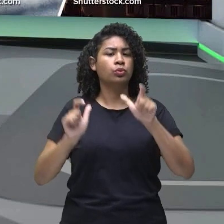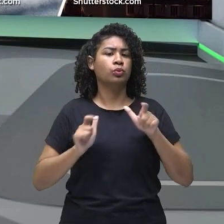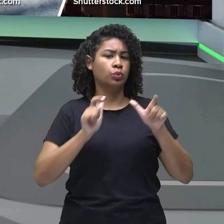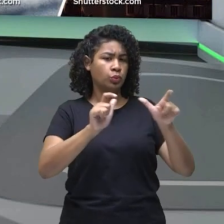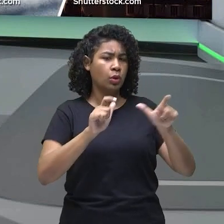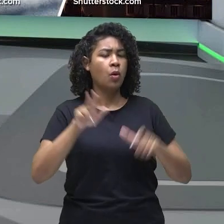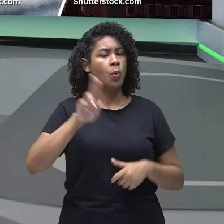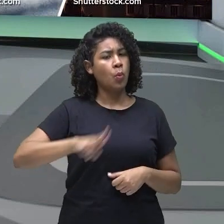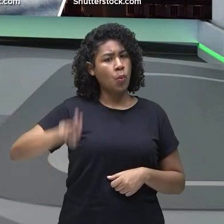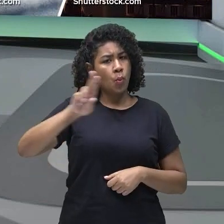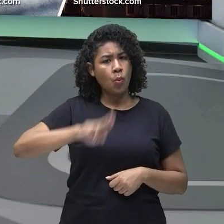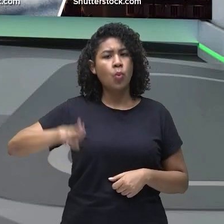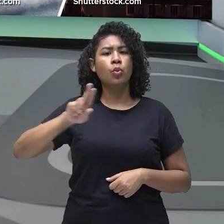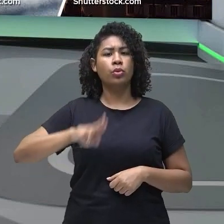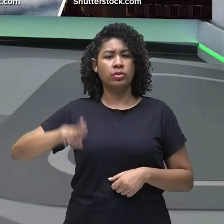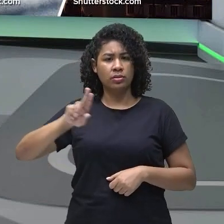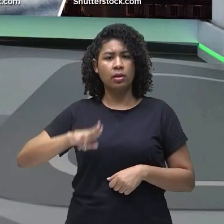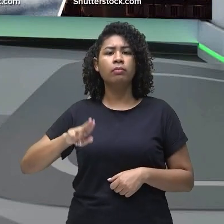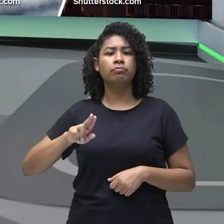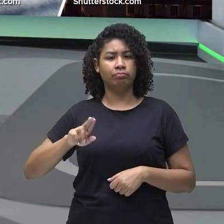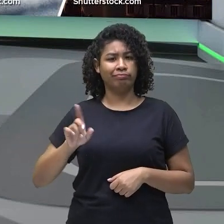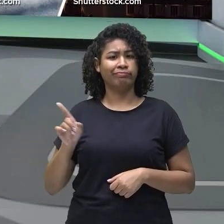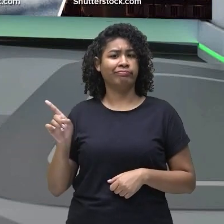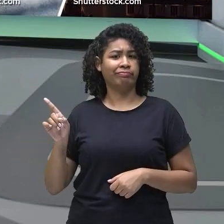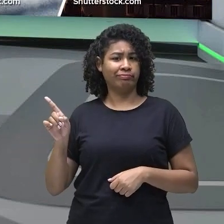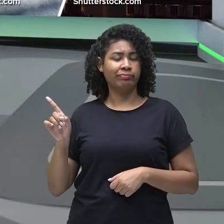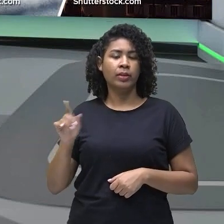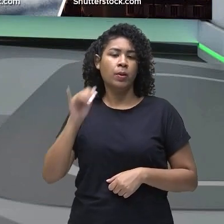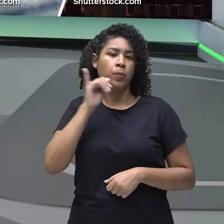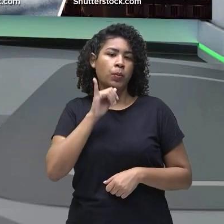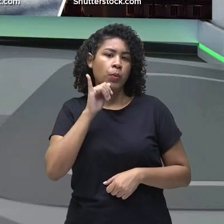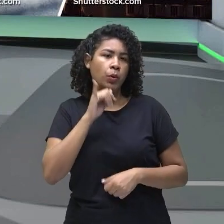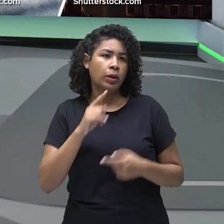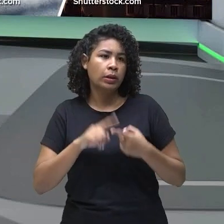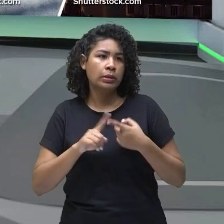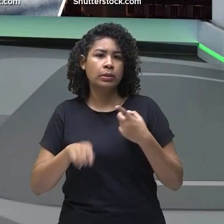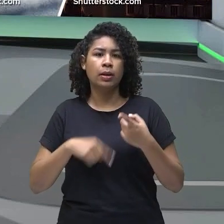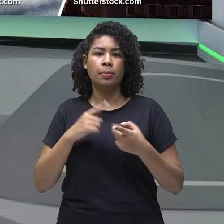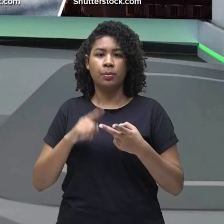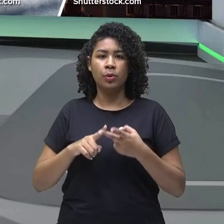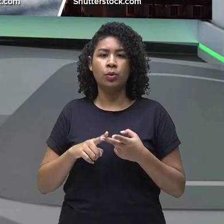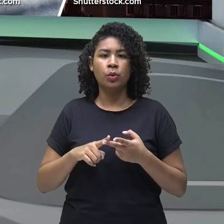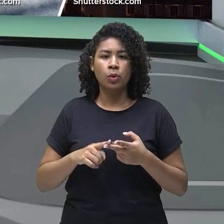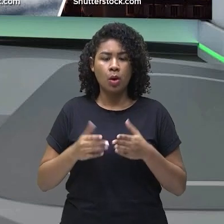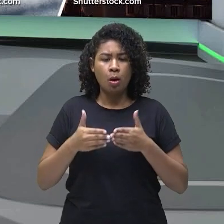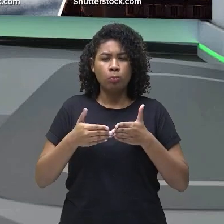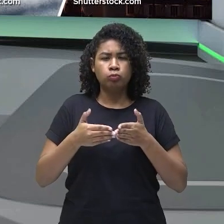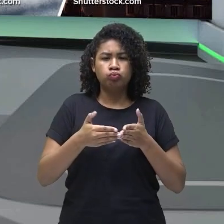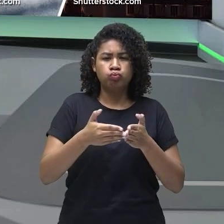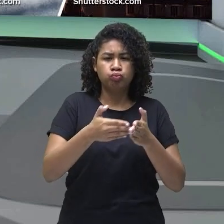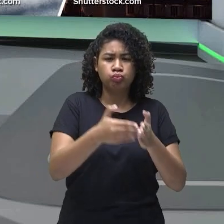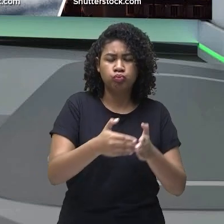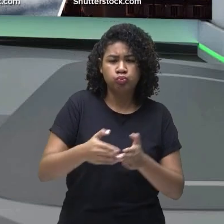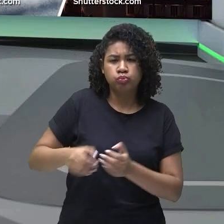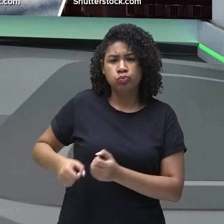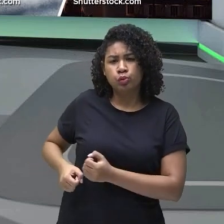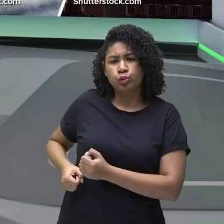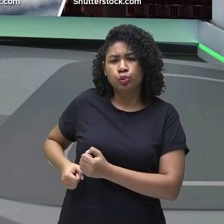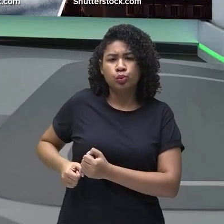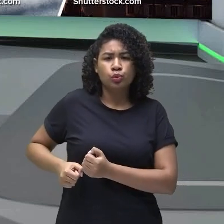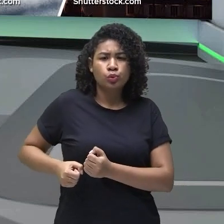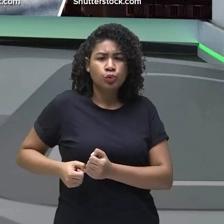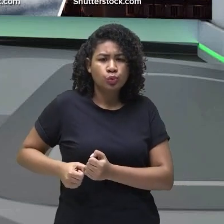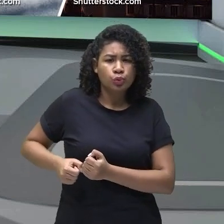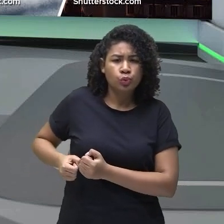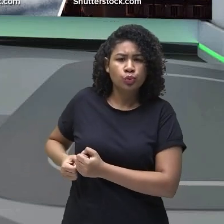utilizam combustíveis fósseis como arrabeta, alguns barcos utilizam também esse